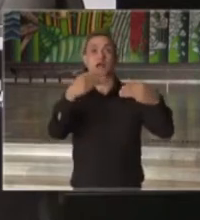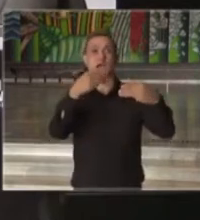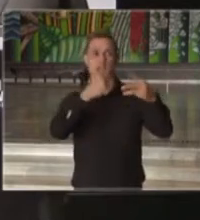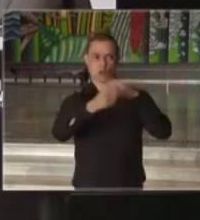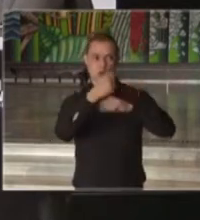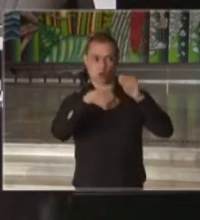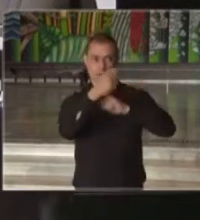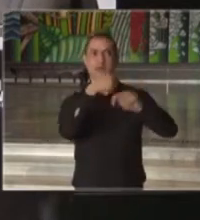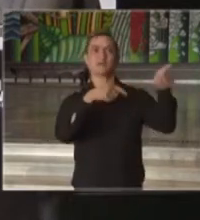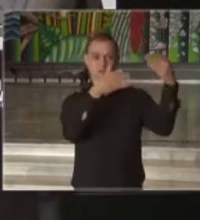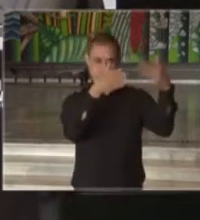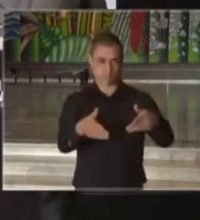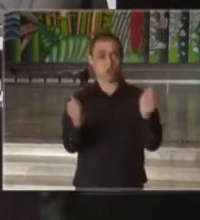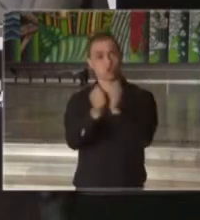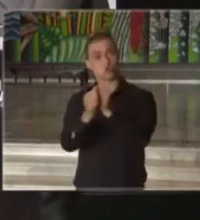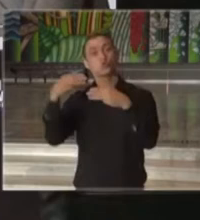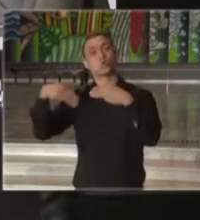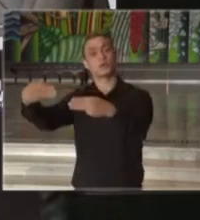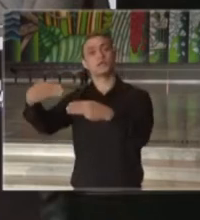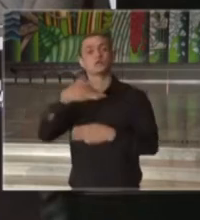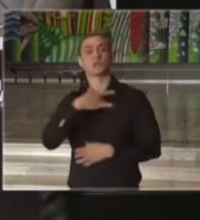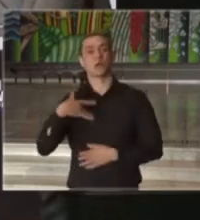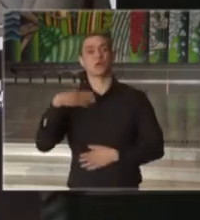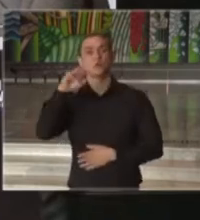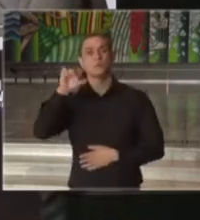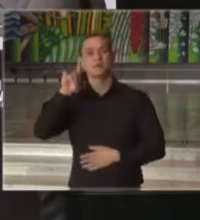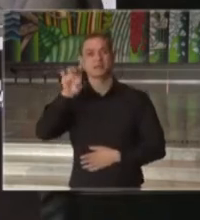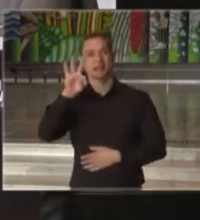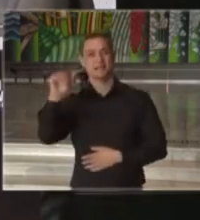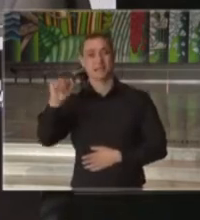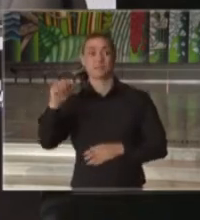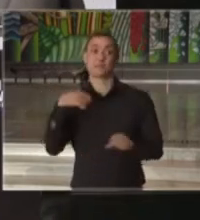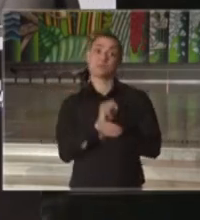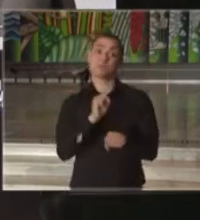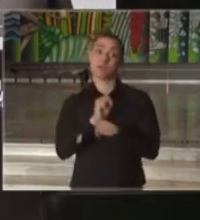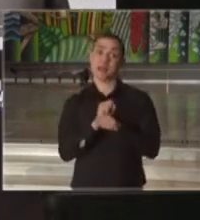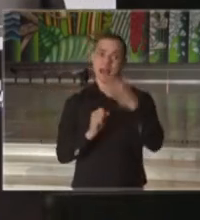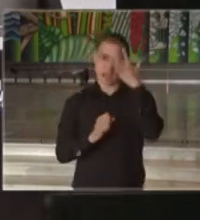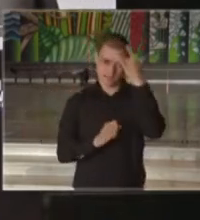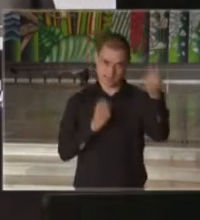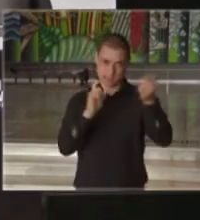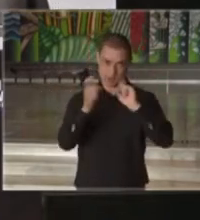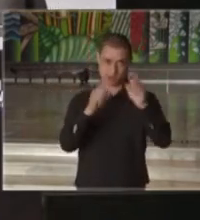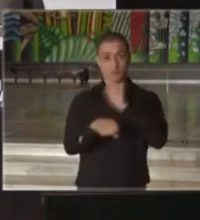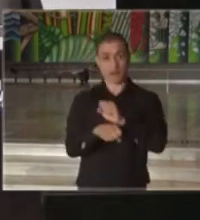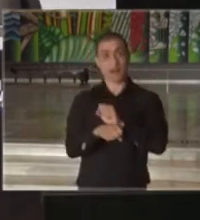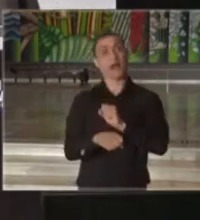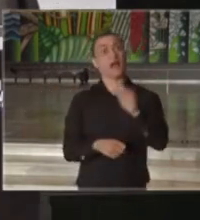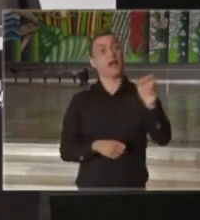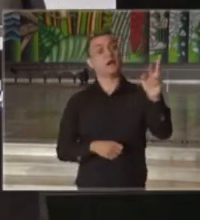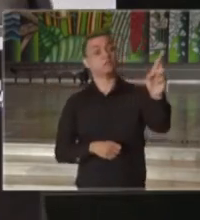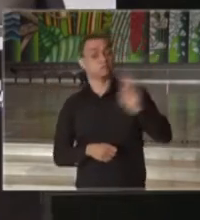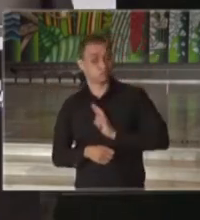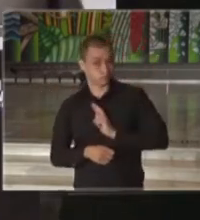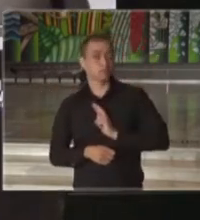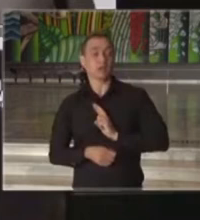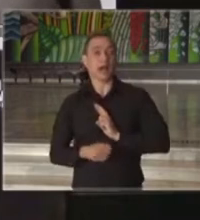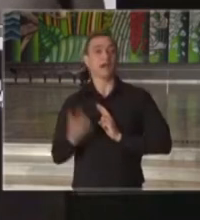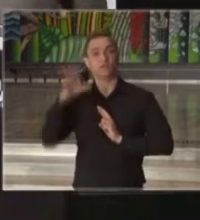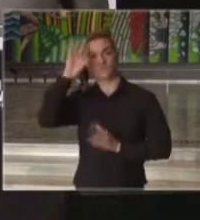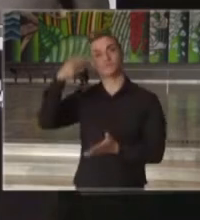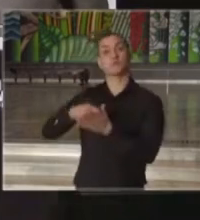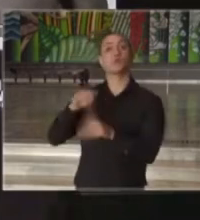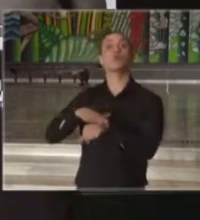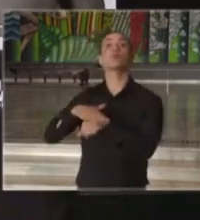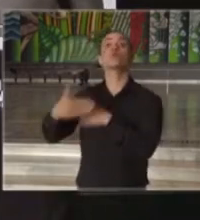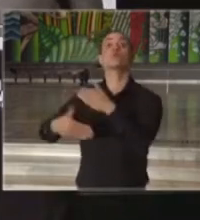lado do ministro Luiz Henrique Mandesta, da Saúde. Vamos aguardar a reunião de amanhã e o resultado desta reunião para decidir